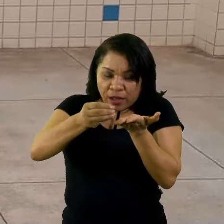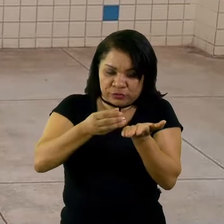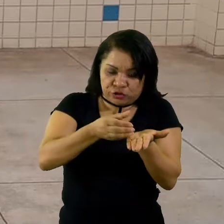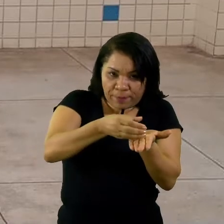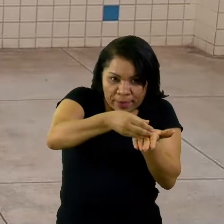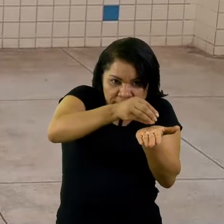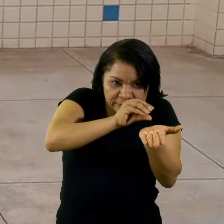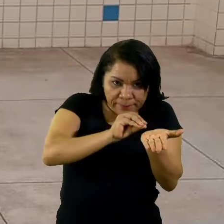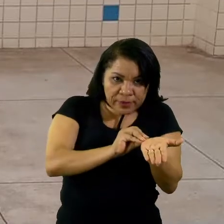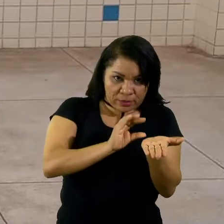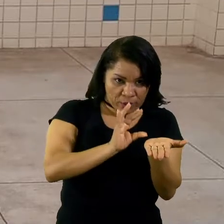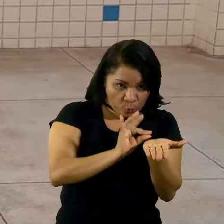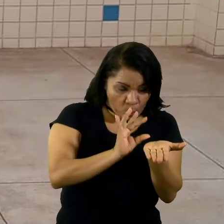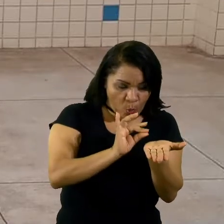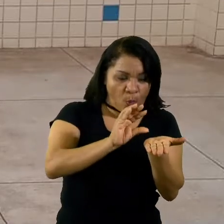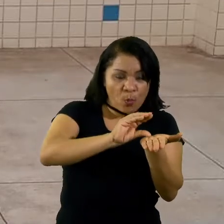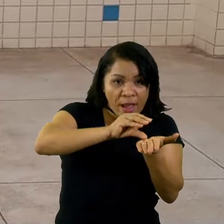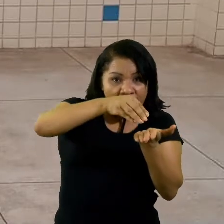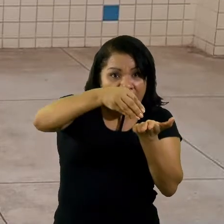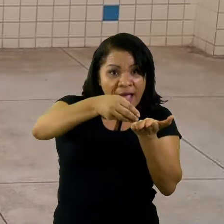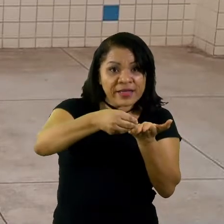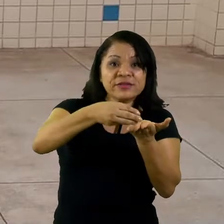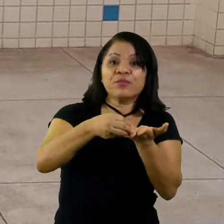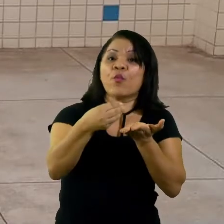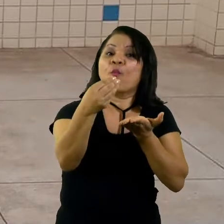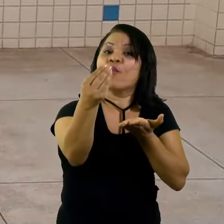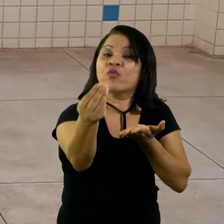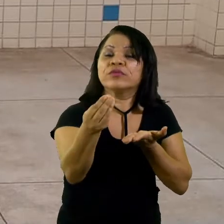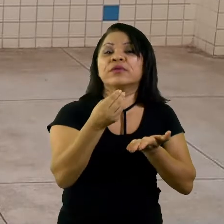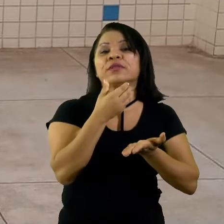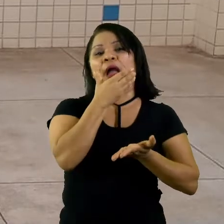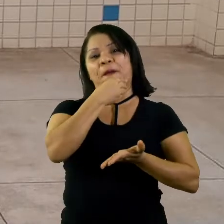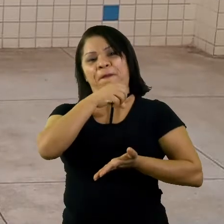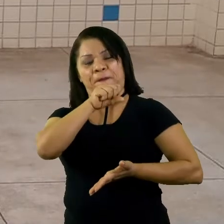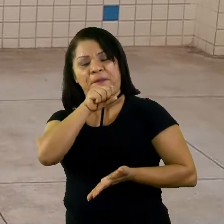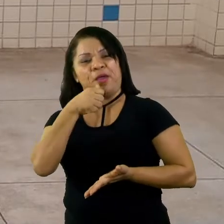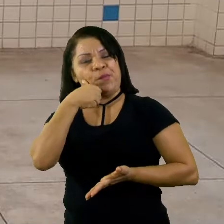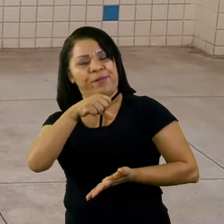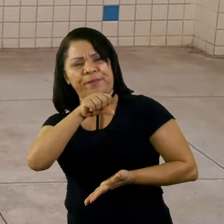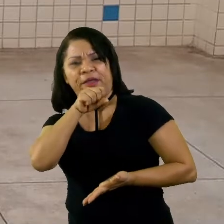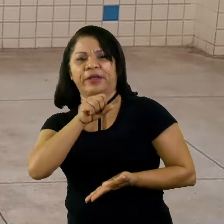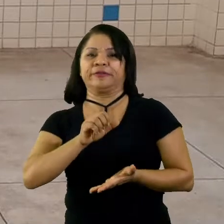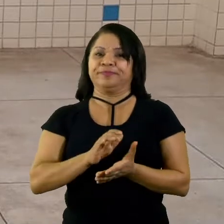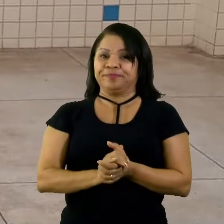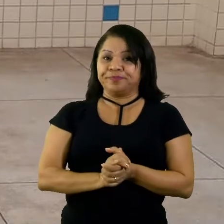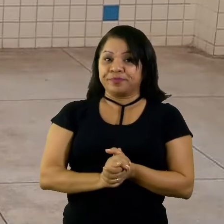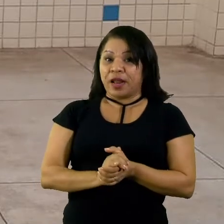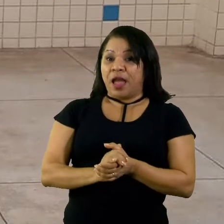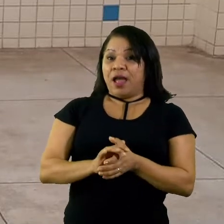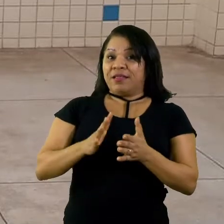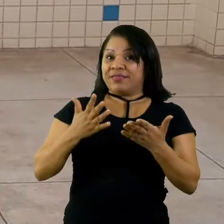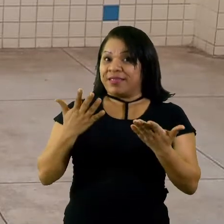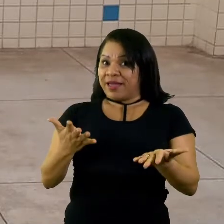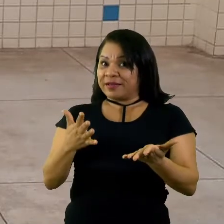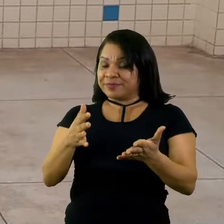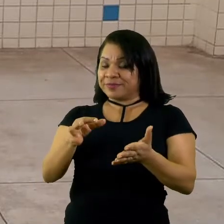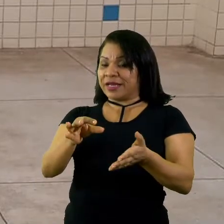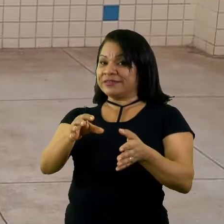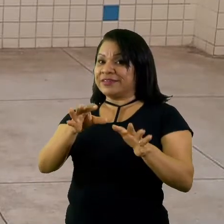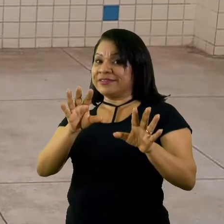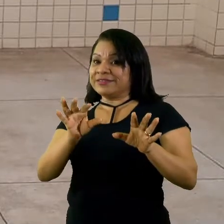mamãe, ou o responsável, vai ficar segurando a cor. De acordo com o que a música for tocando, ele vai